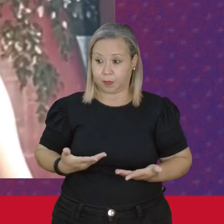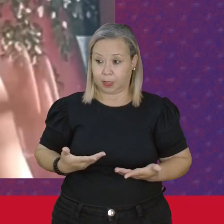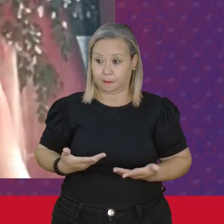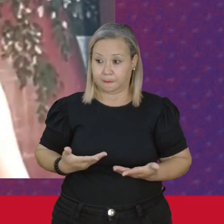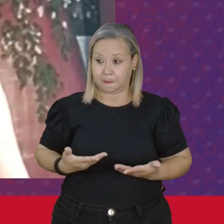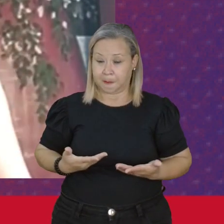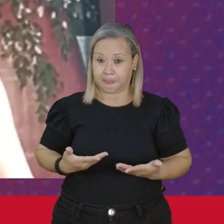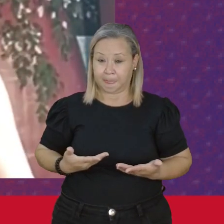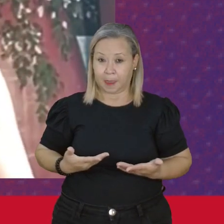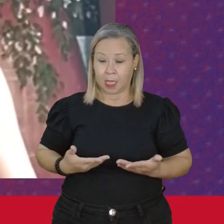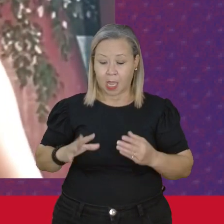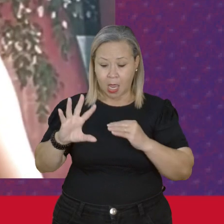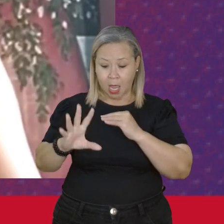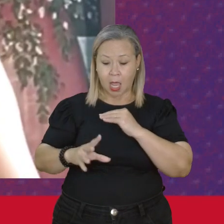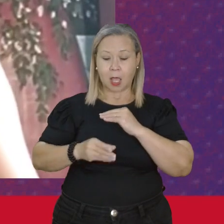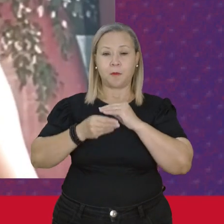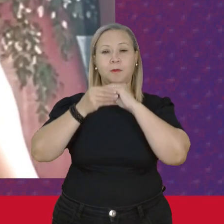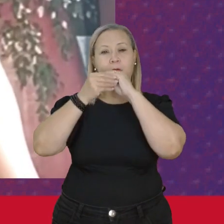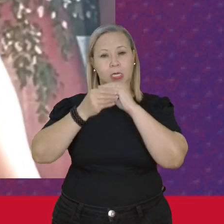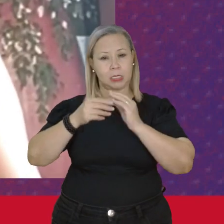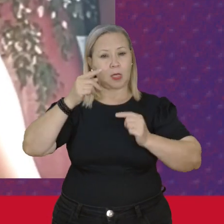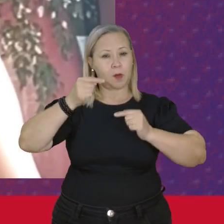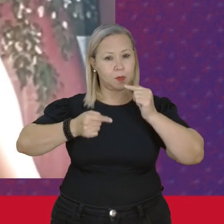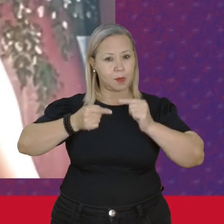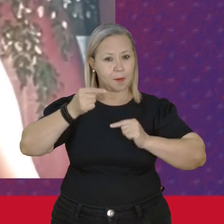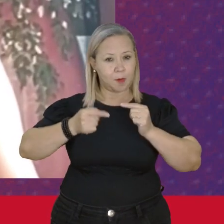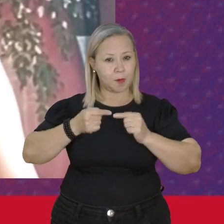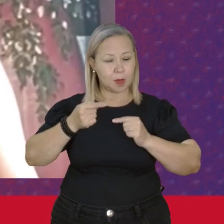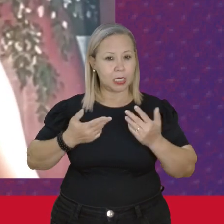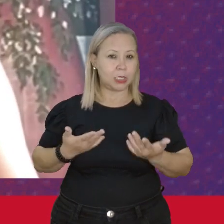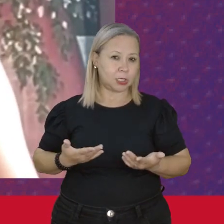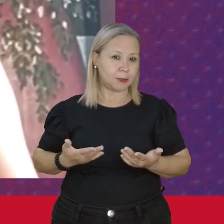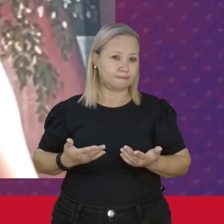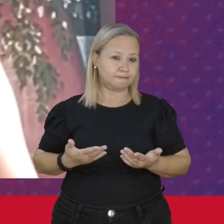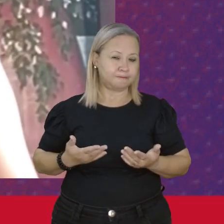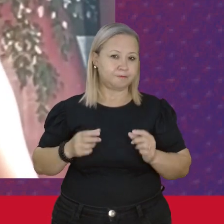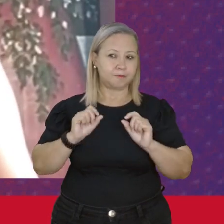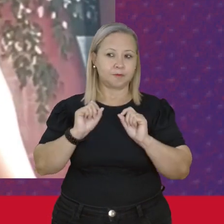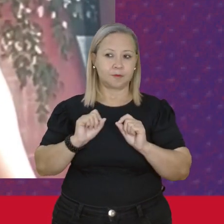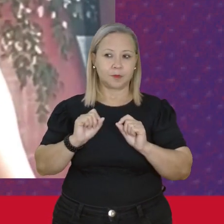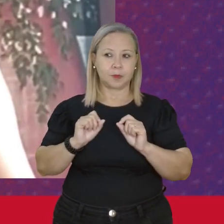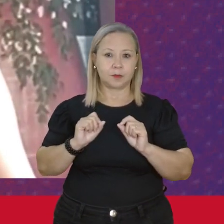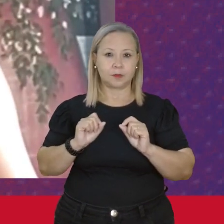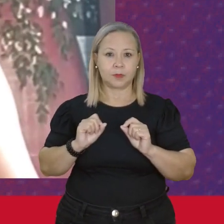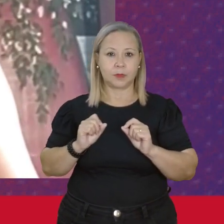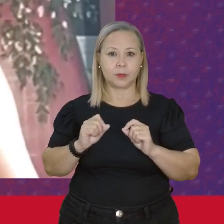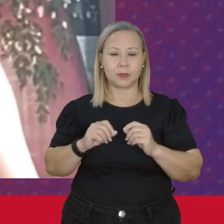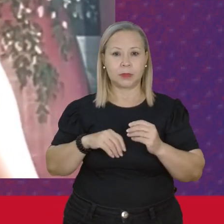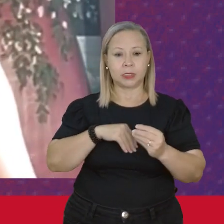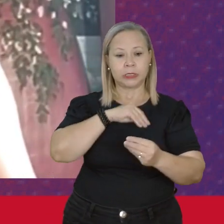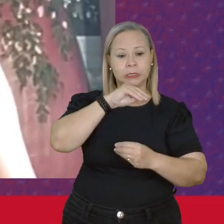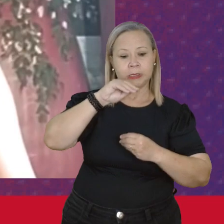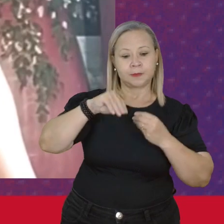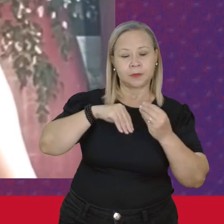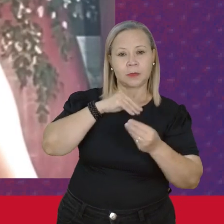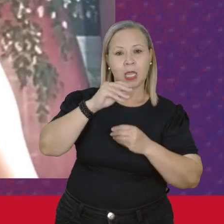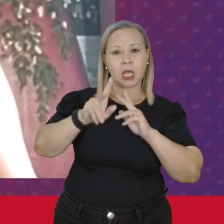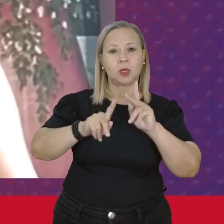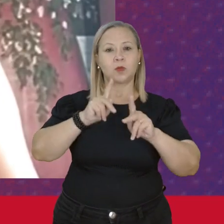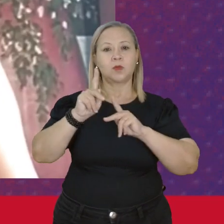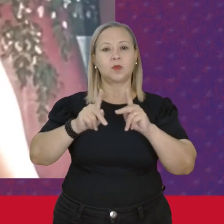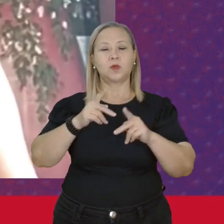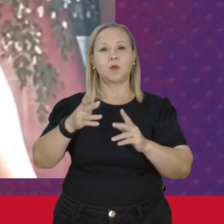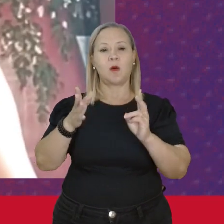incrementação Da política De aculturação Dos povos indígenas Com várias